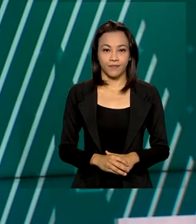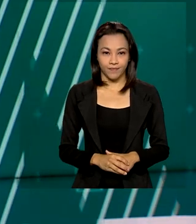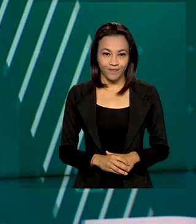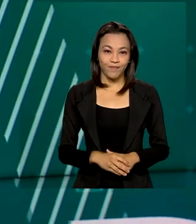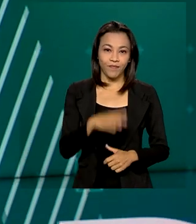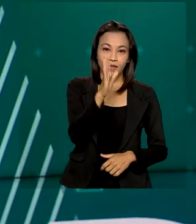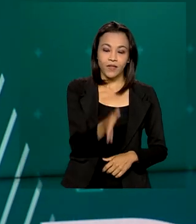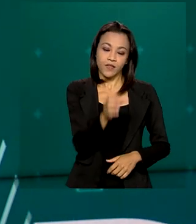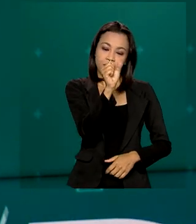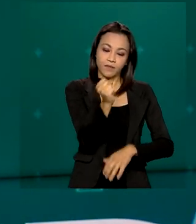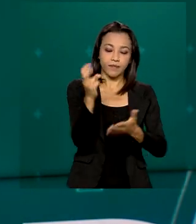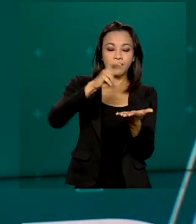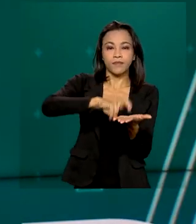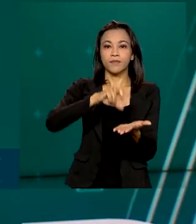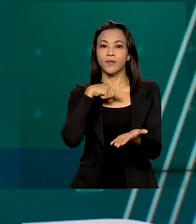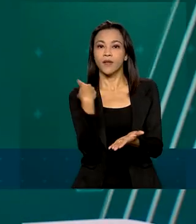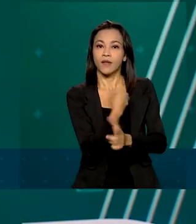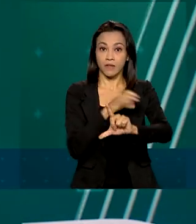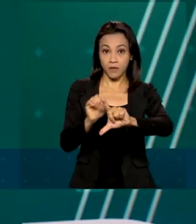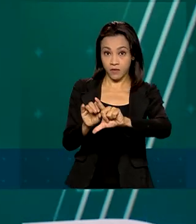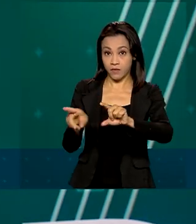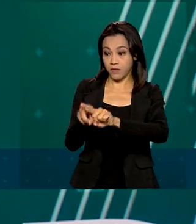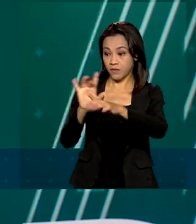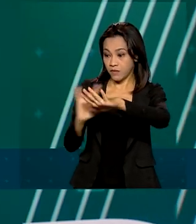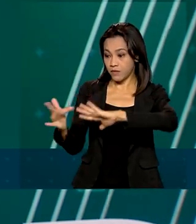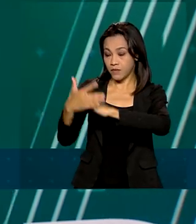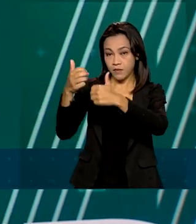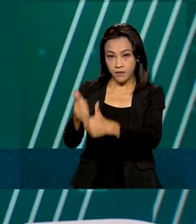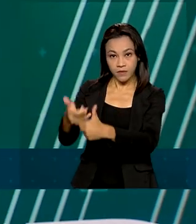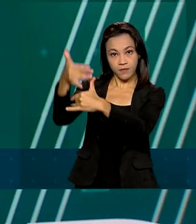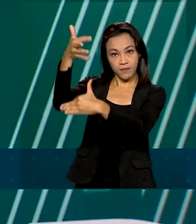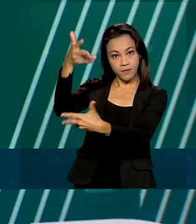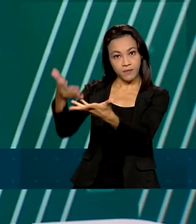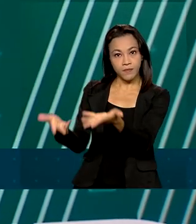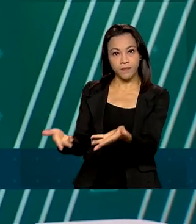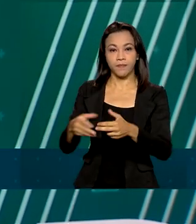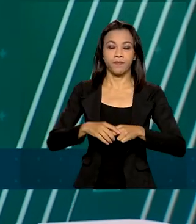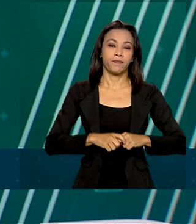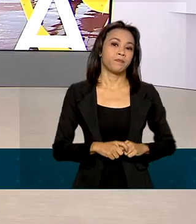Oito horas da manhã, estamos ao vivo também pelas redes sociais.